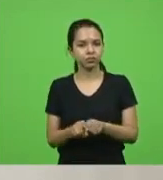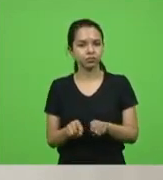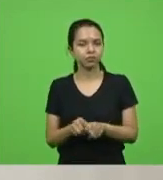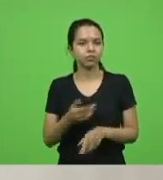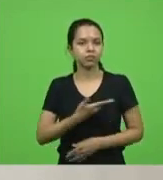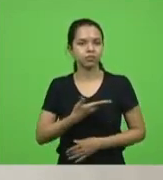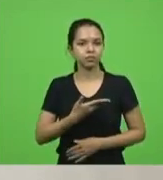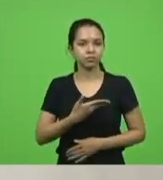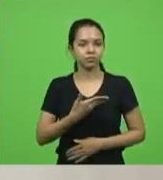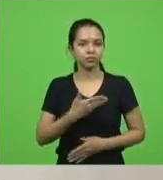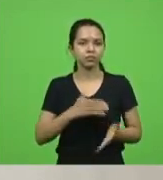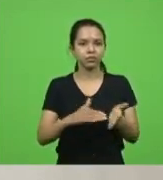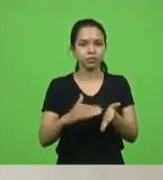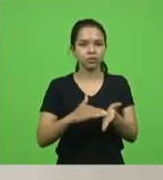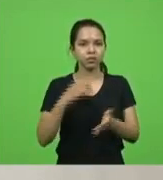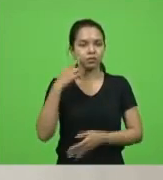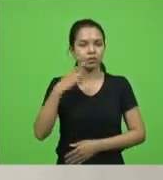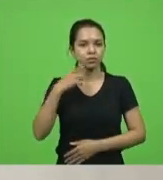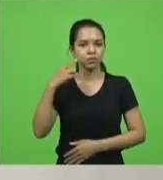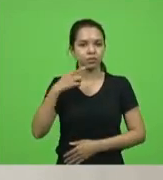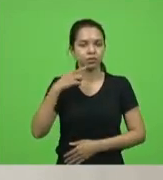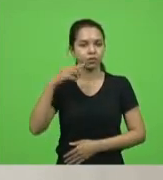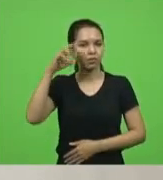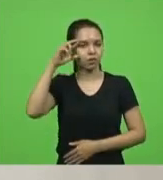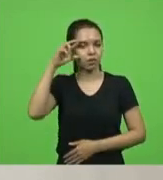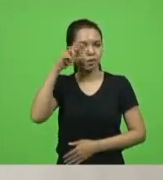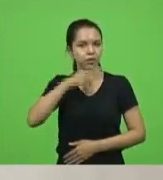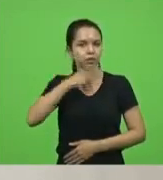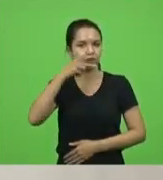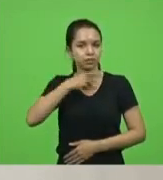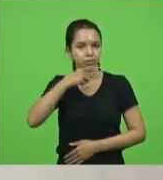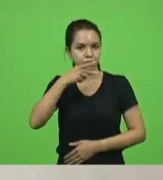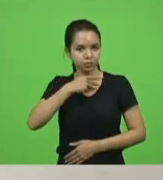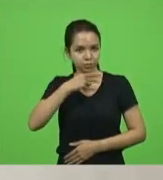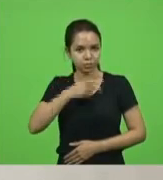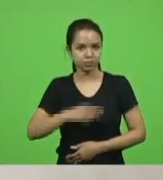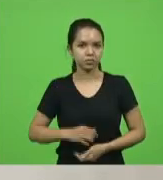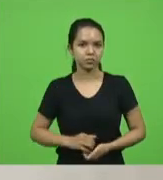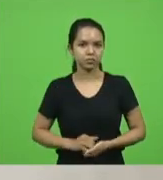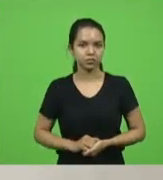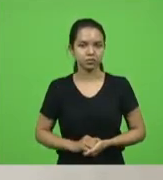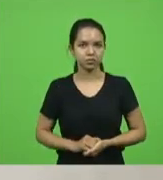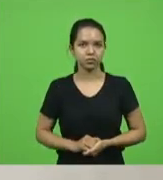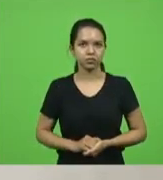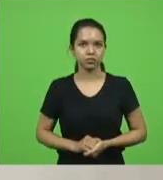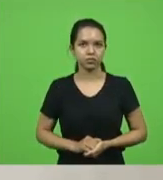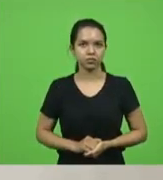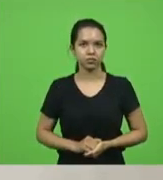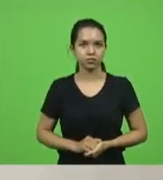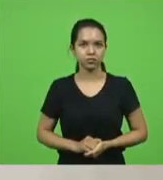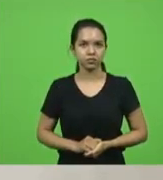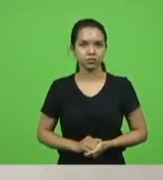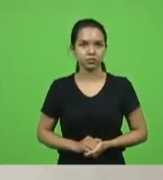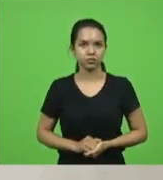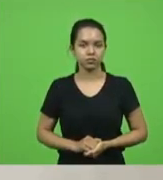secretário, deputado Alba, Kennedy Nunes, de uma forma especial aos catarinenses.